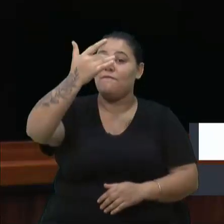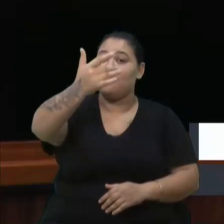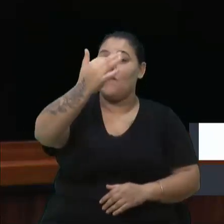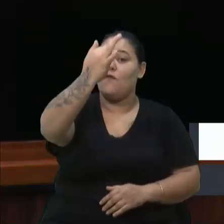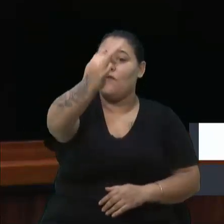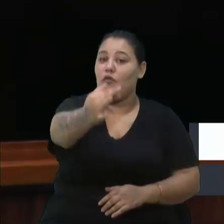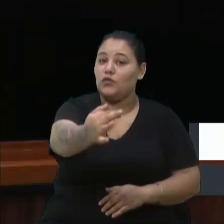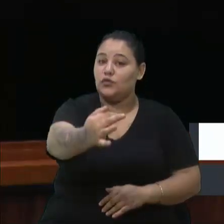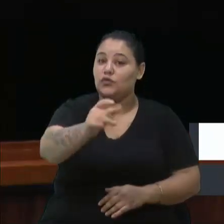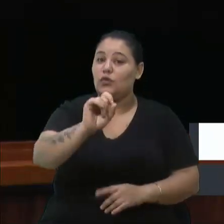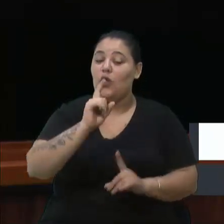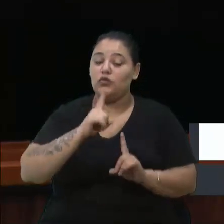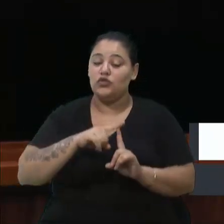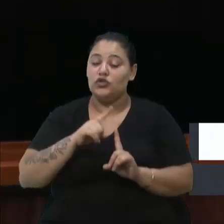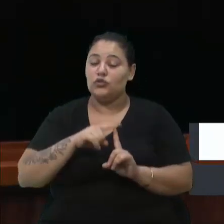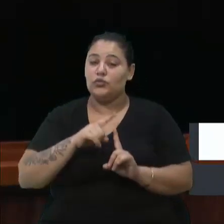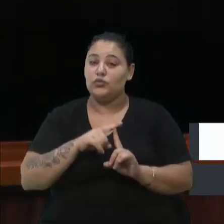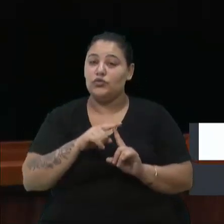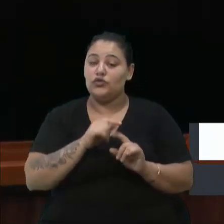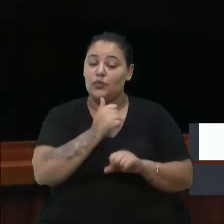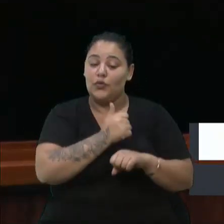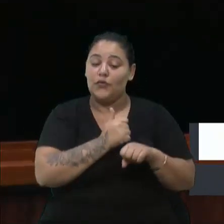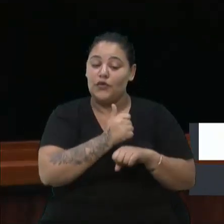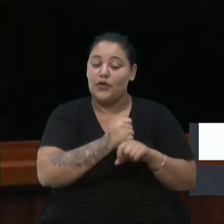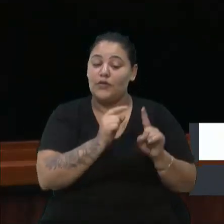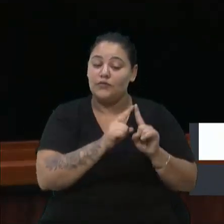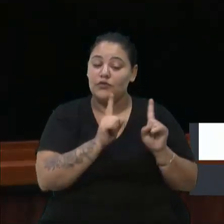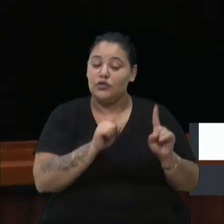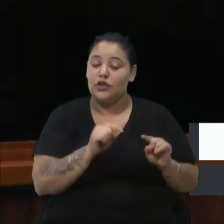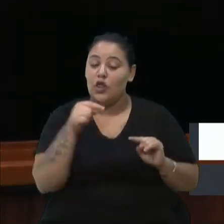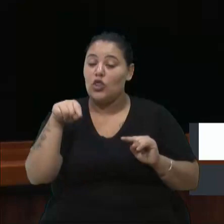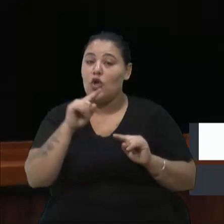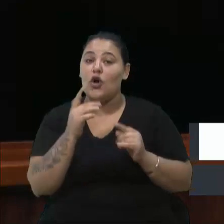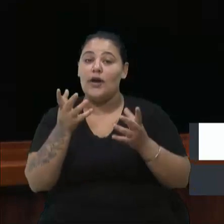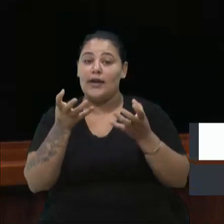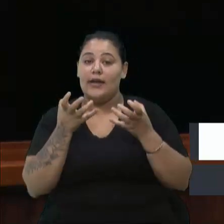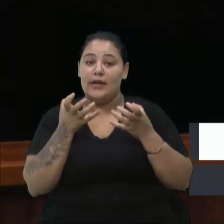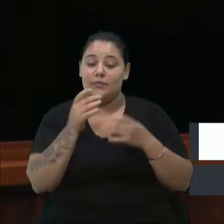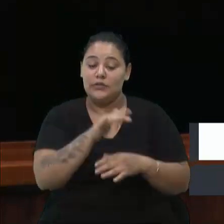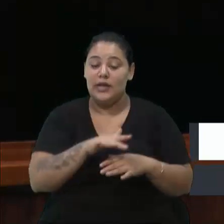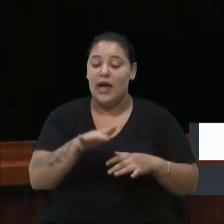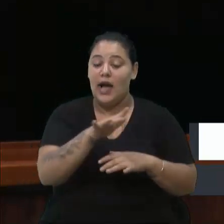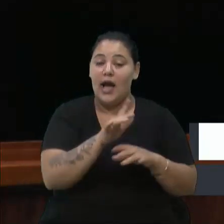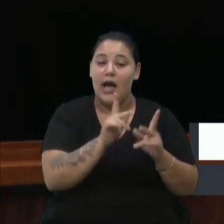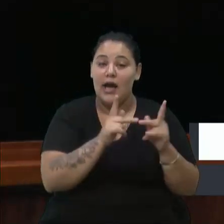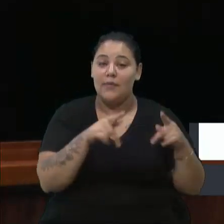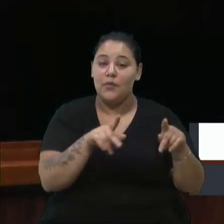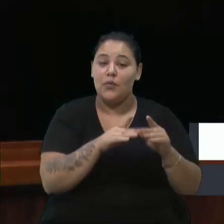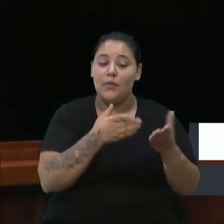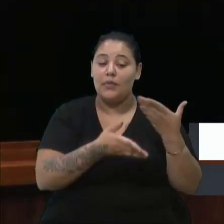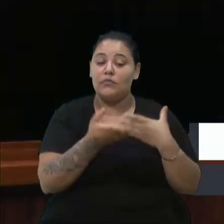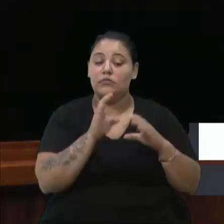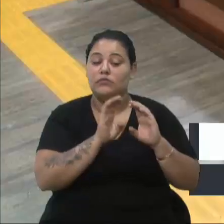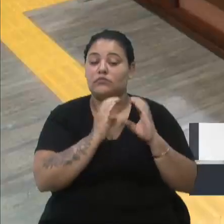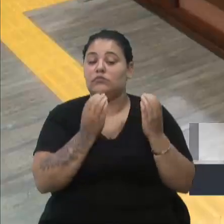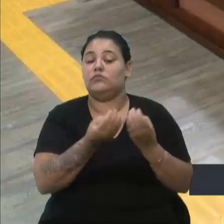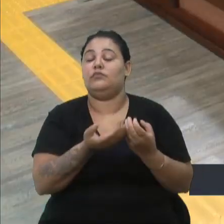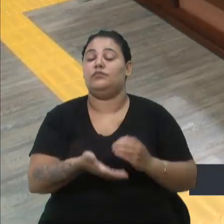de servidores, que tipo de profissionais nós queremos também para atender a nossa comunidade.